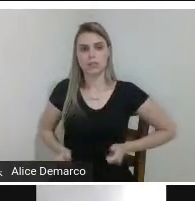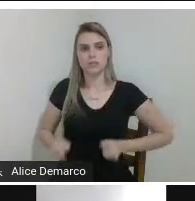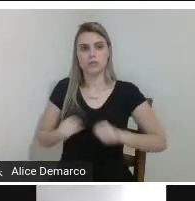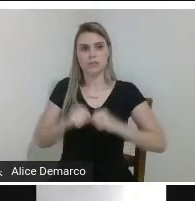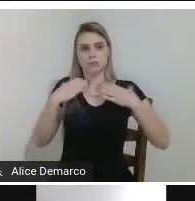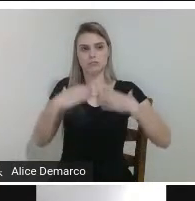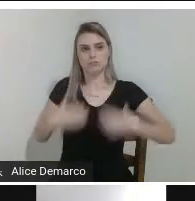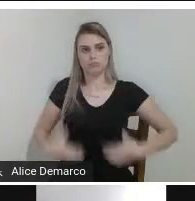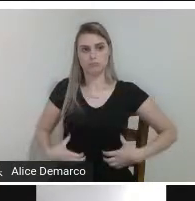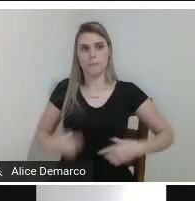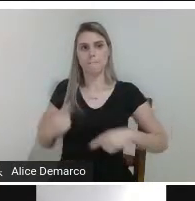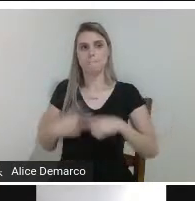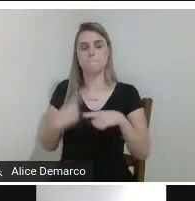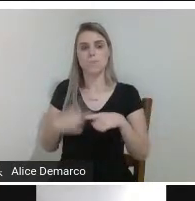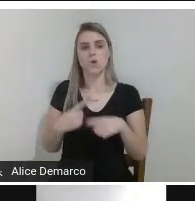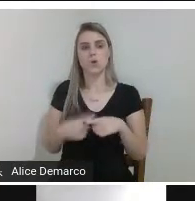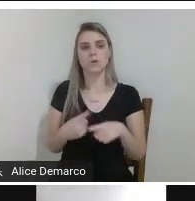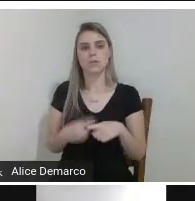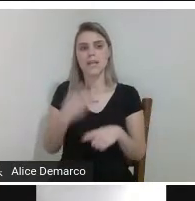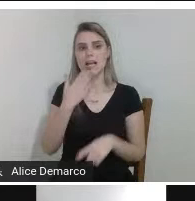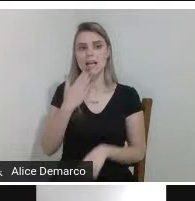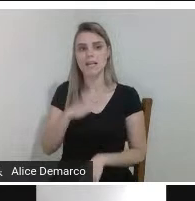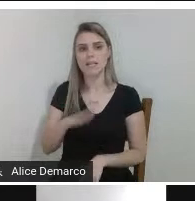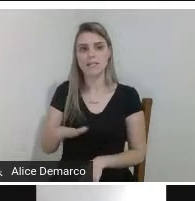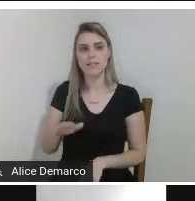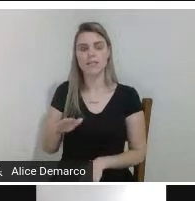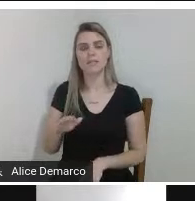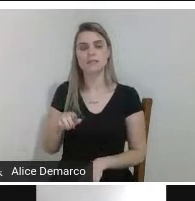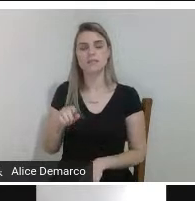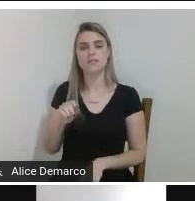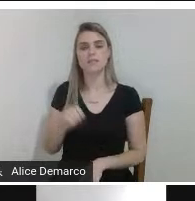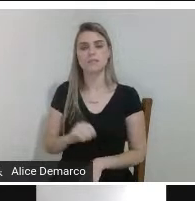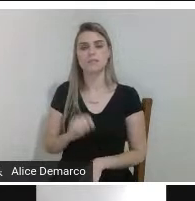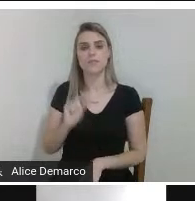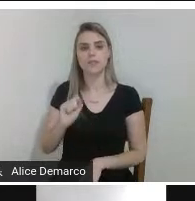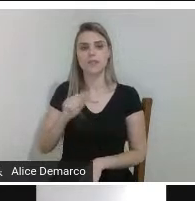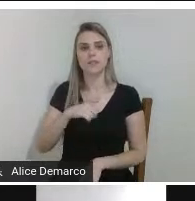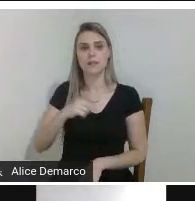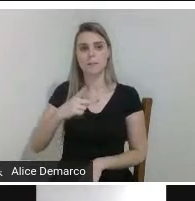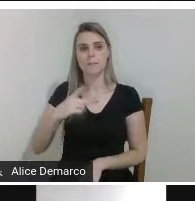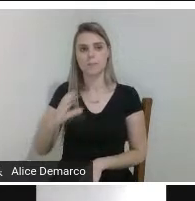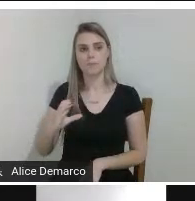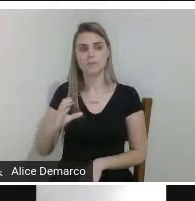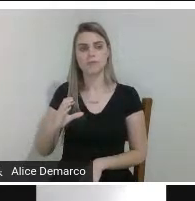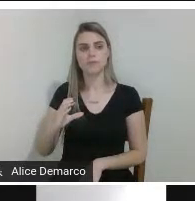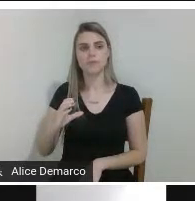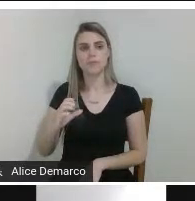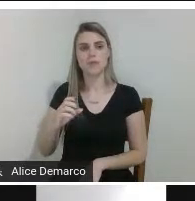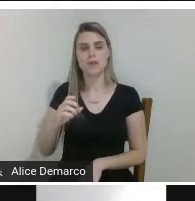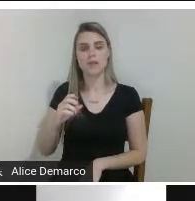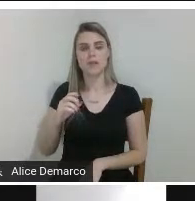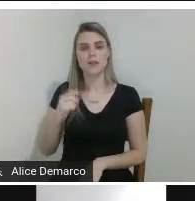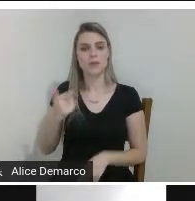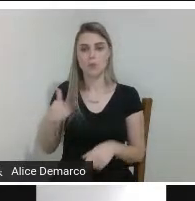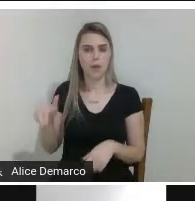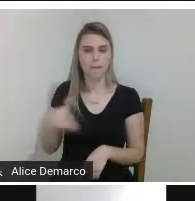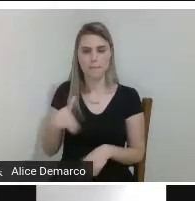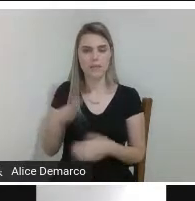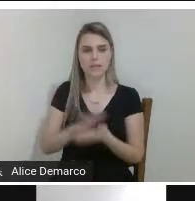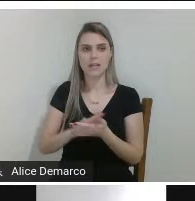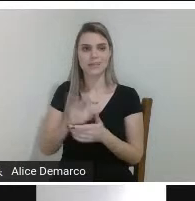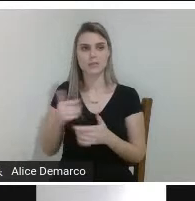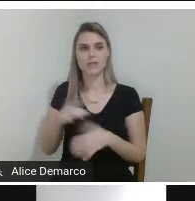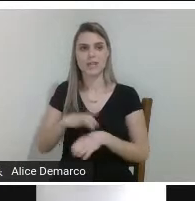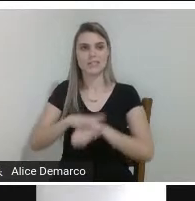até mesmo porque a criança com paralisia cerebral trata a plédia que ela não tem 100